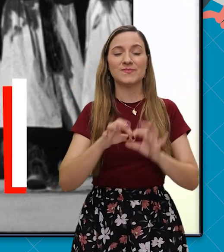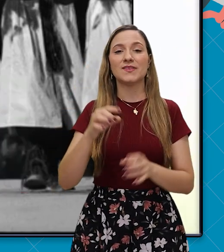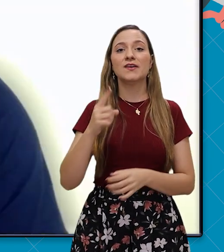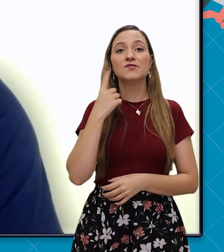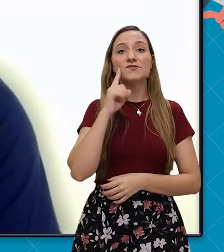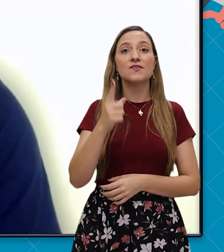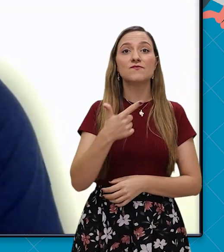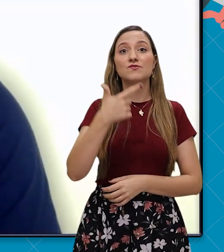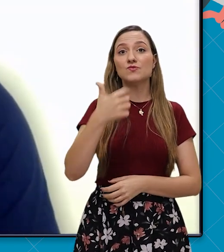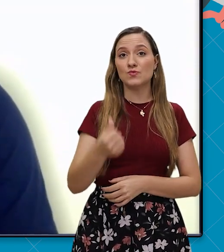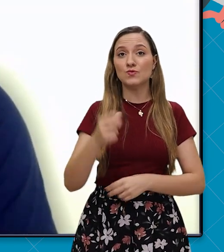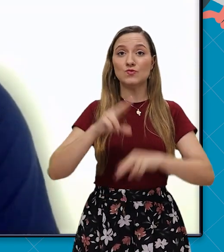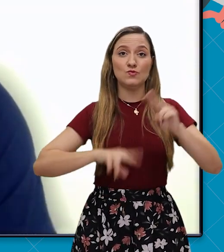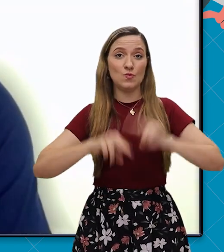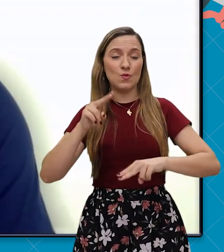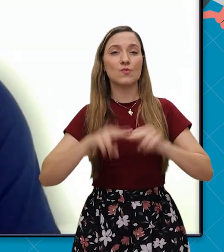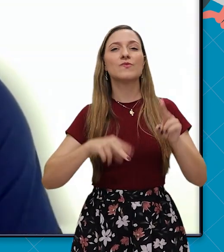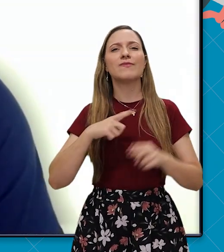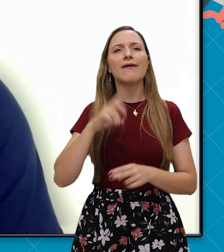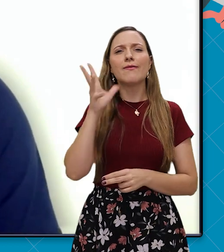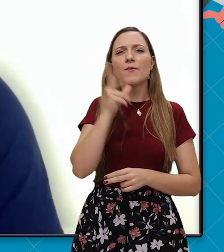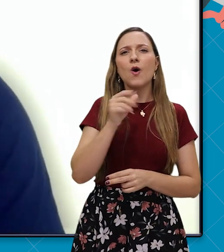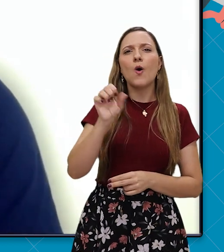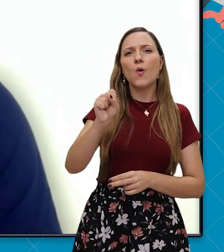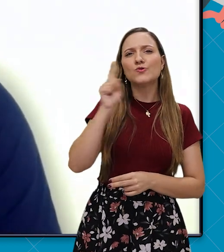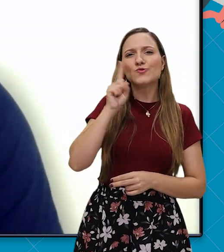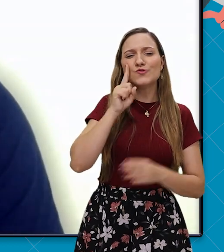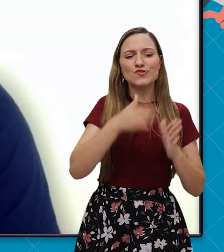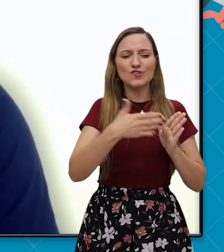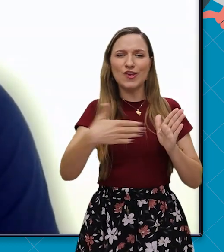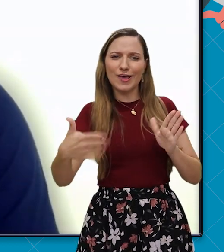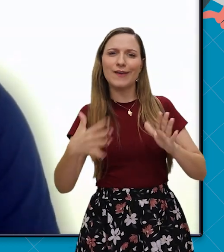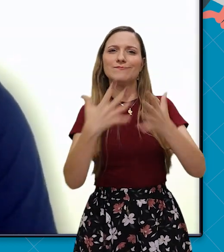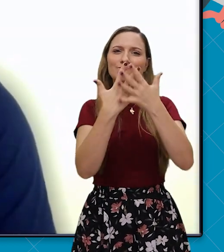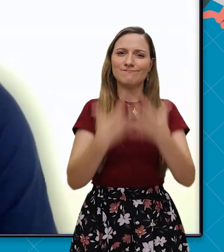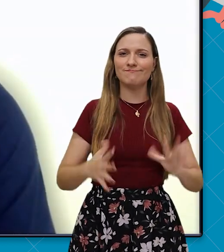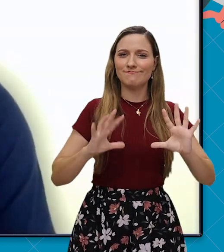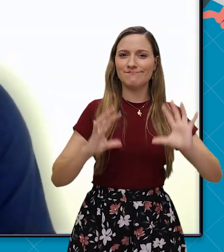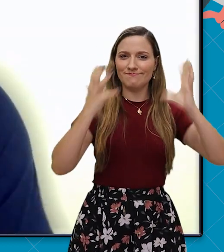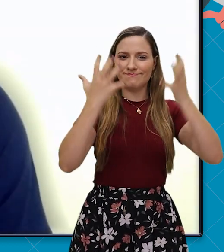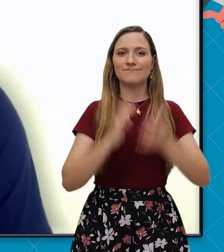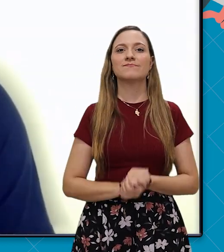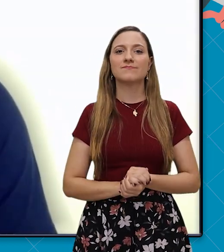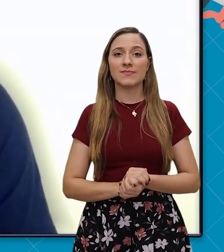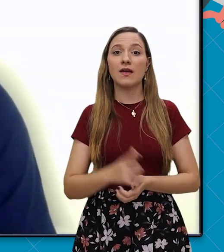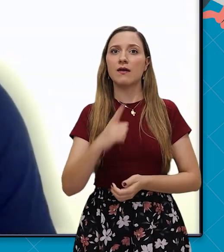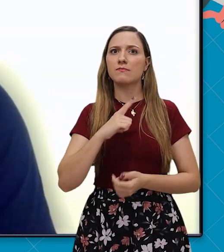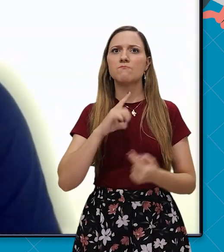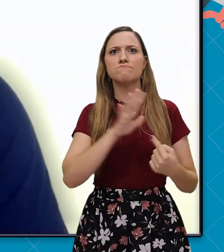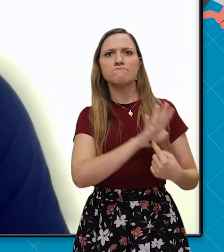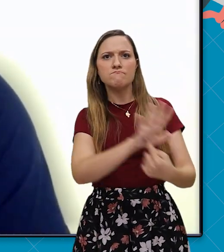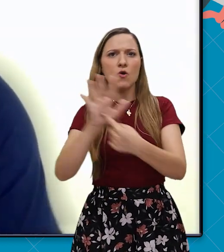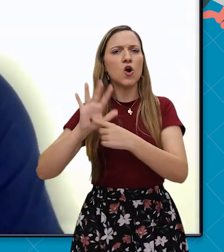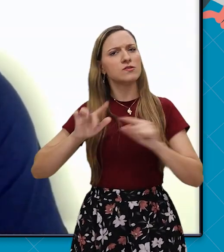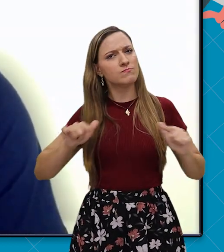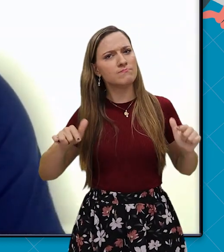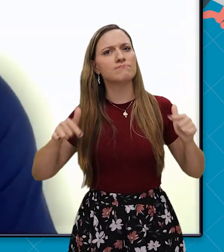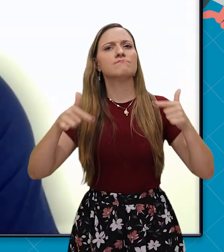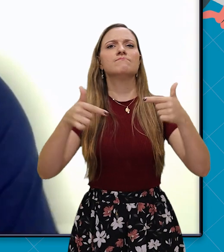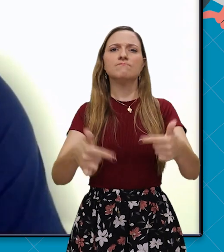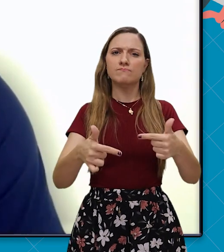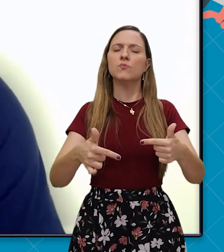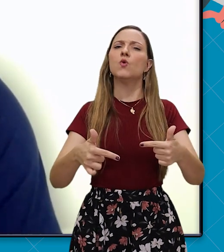21 de julho e durou oito dias. Neste momento da história, a Argélia se tornou um farol da